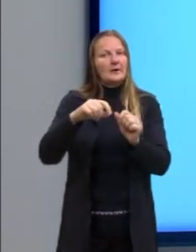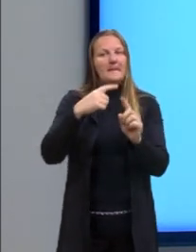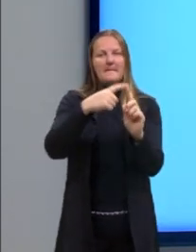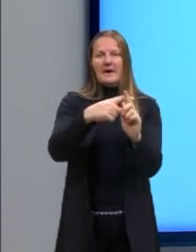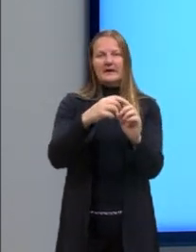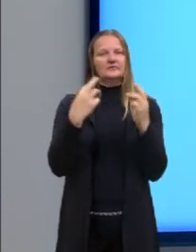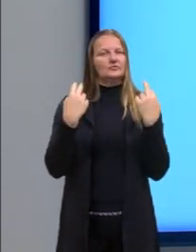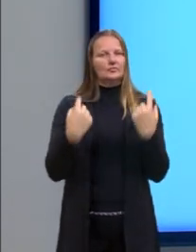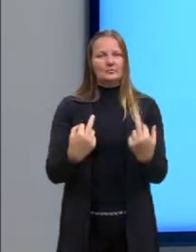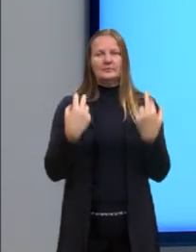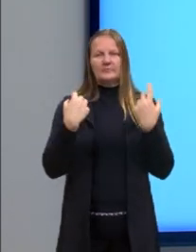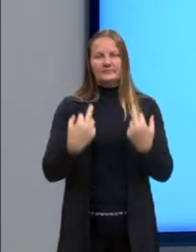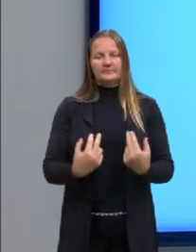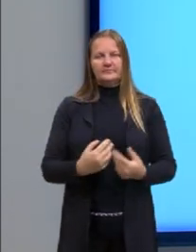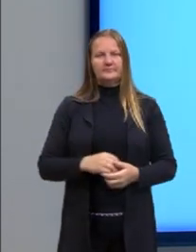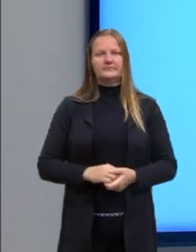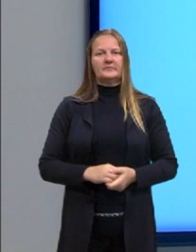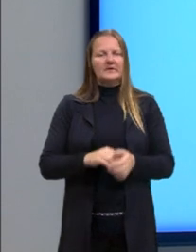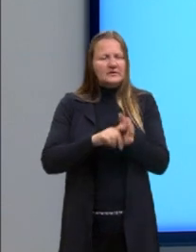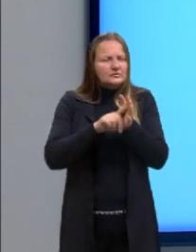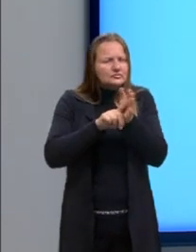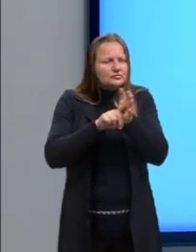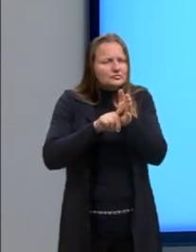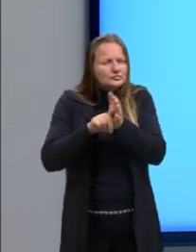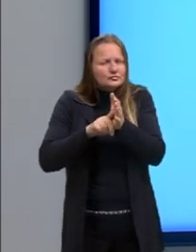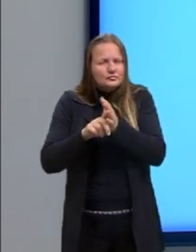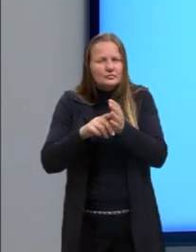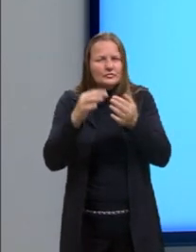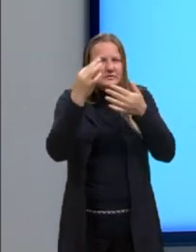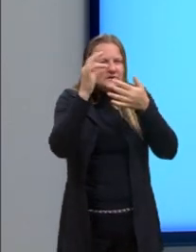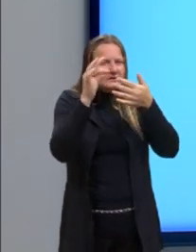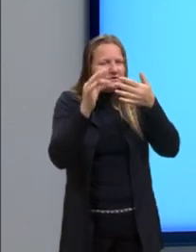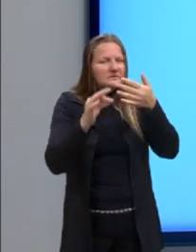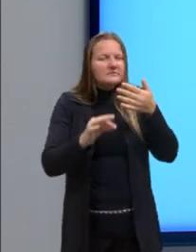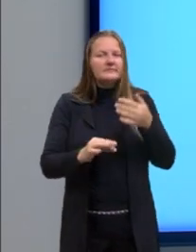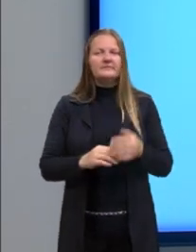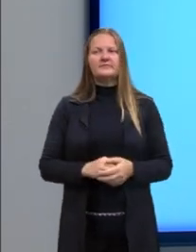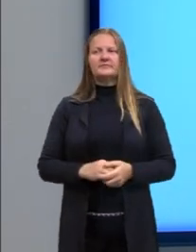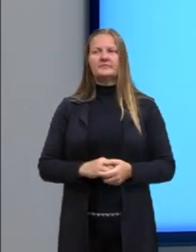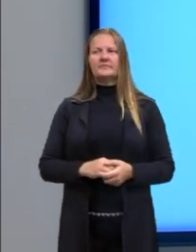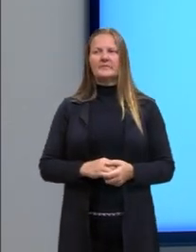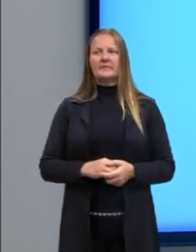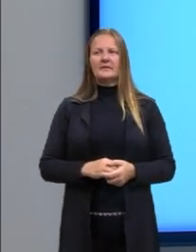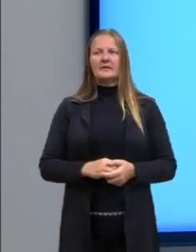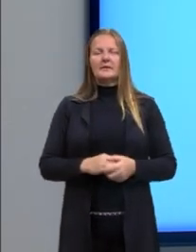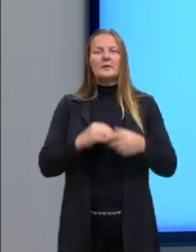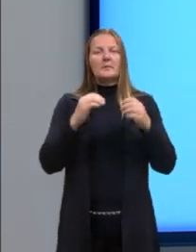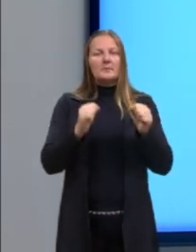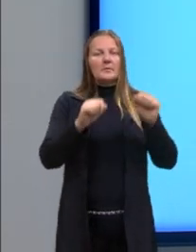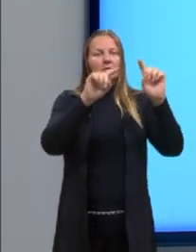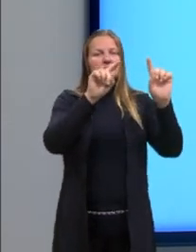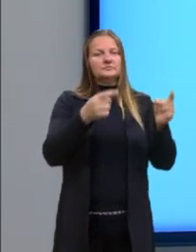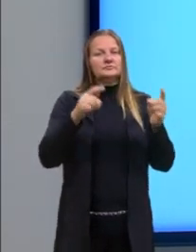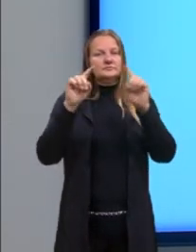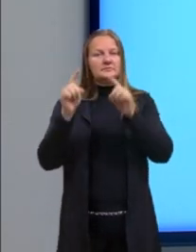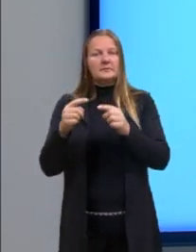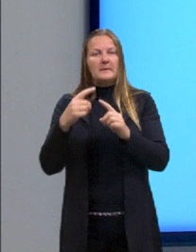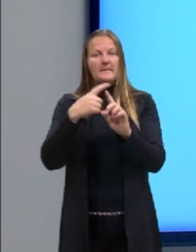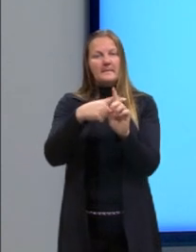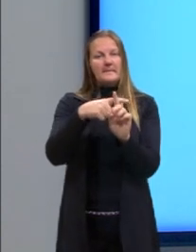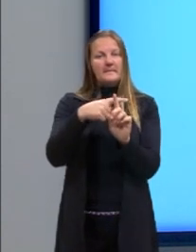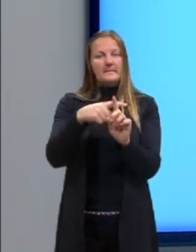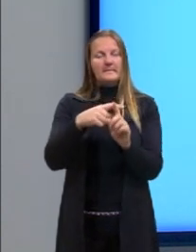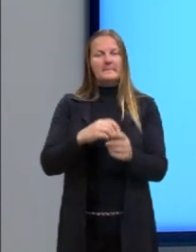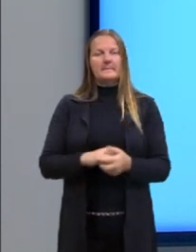deixe o parênteses e depois analisa com calma. Nesse caso, nós podemos, então, eliminar os parênteses porque temos uma soma